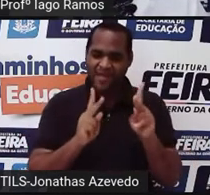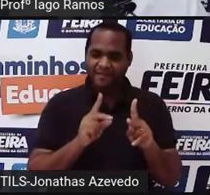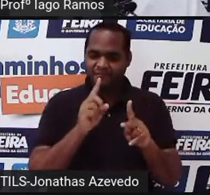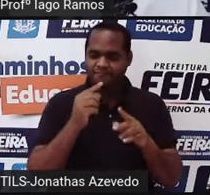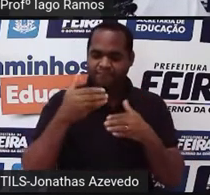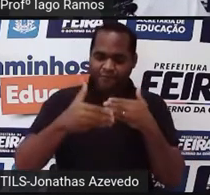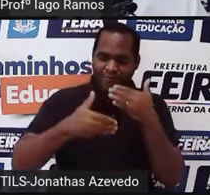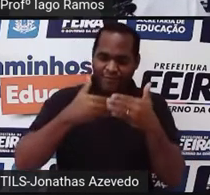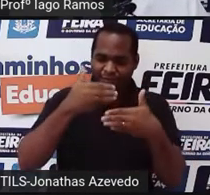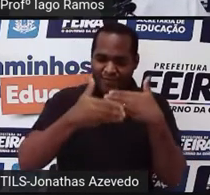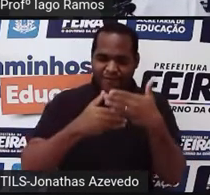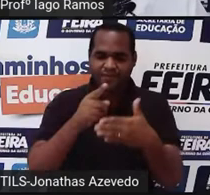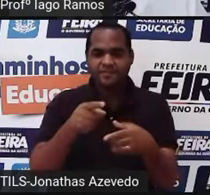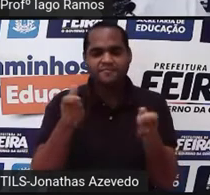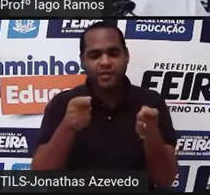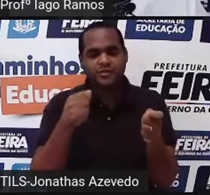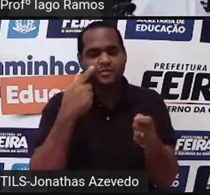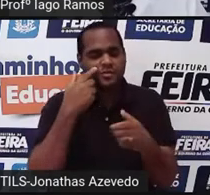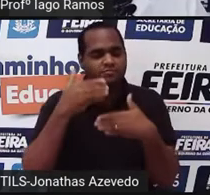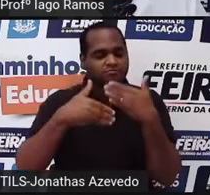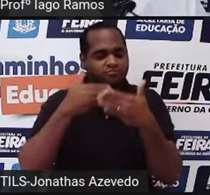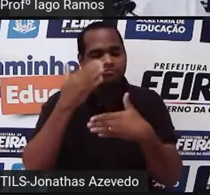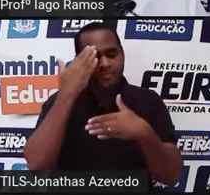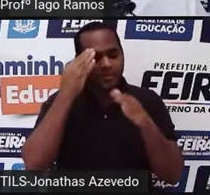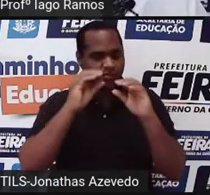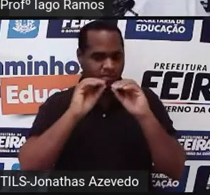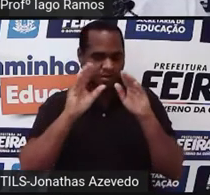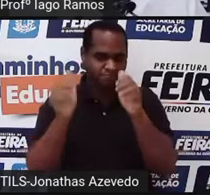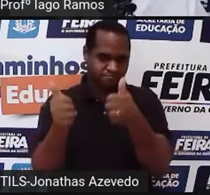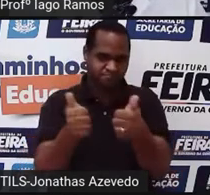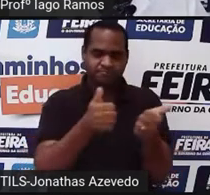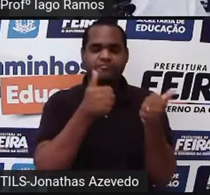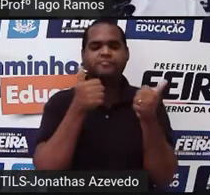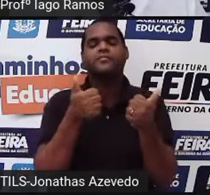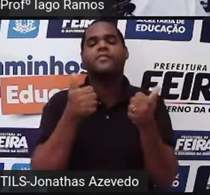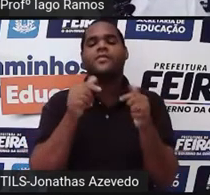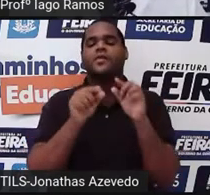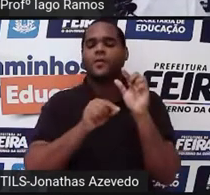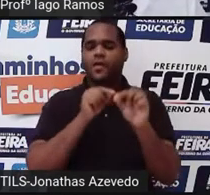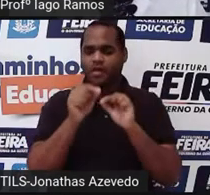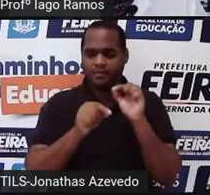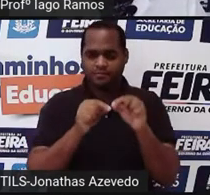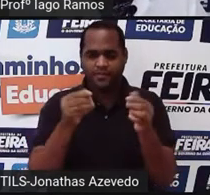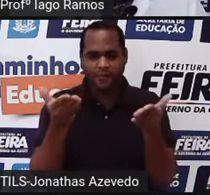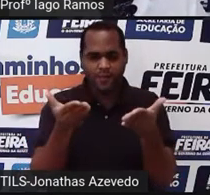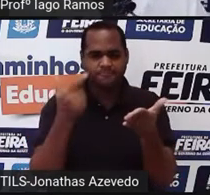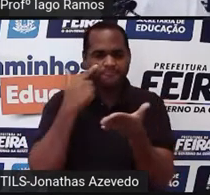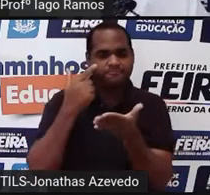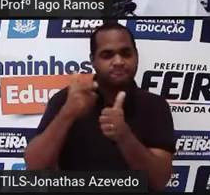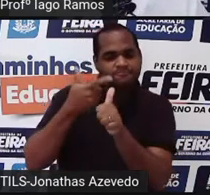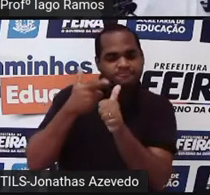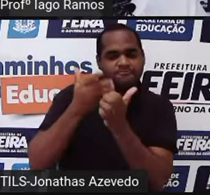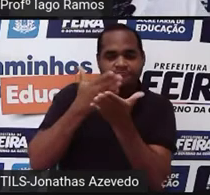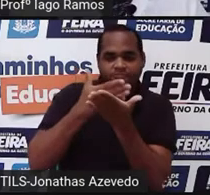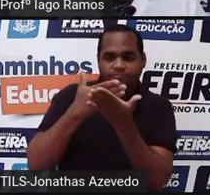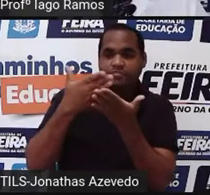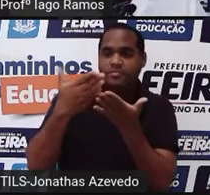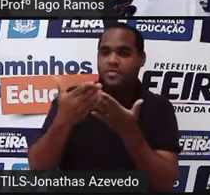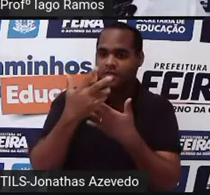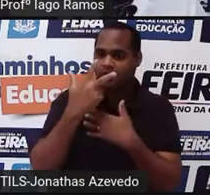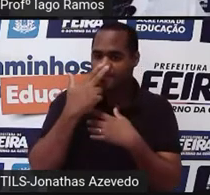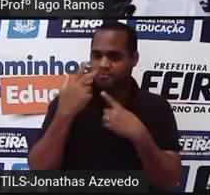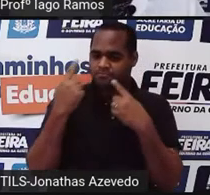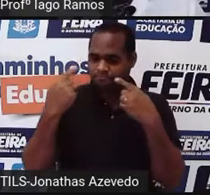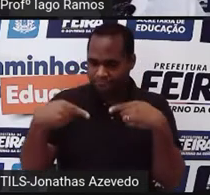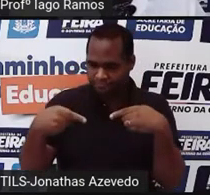vez, para a gente poder ir entendendo, tá bom? E aí nós vamos já começar com um desafio,